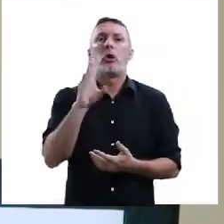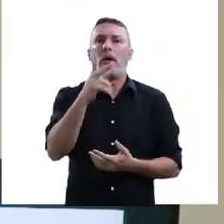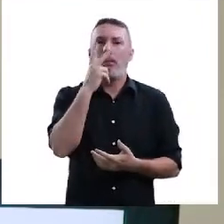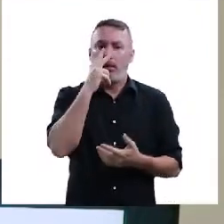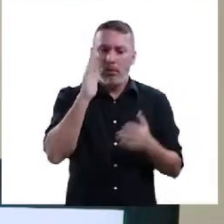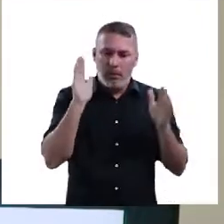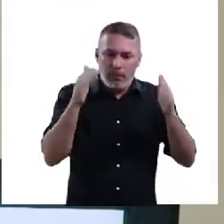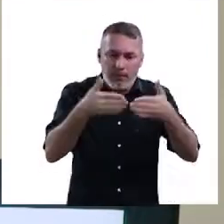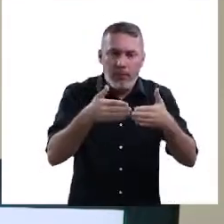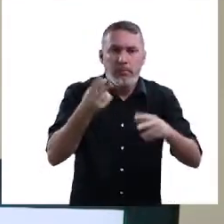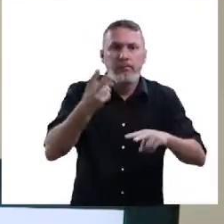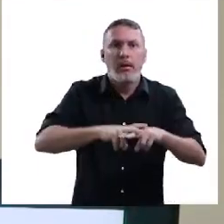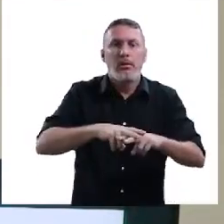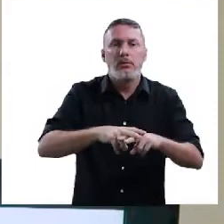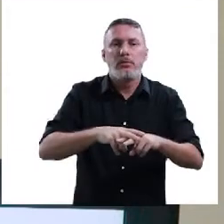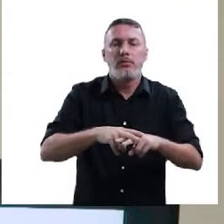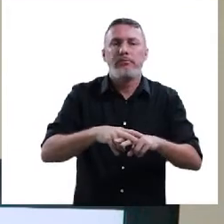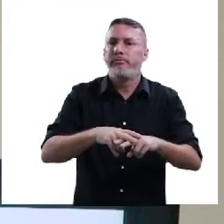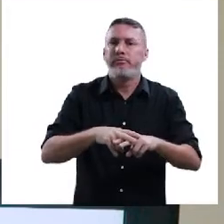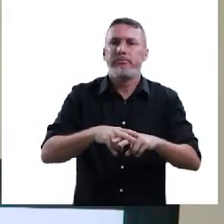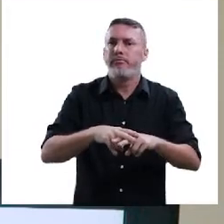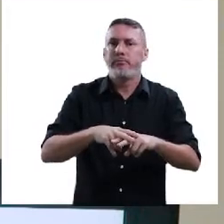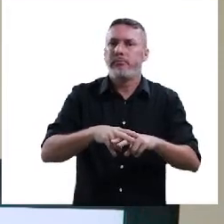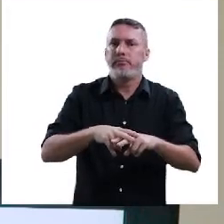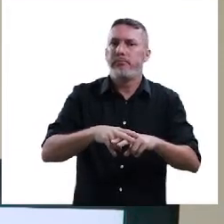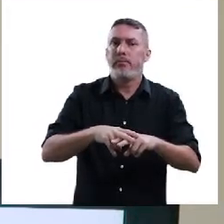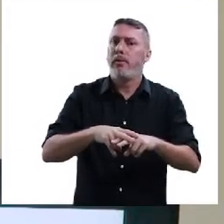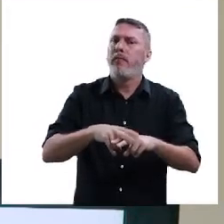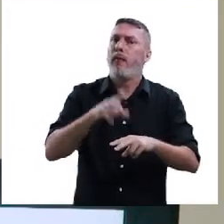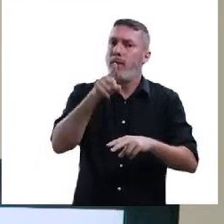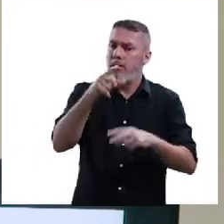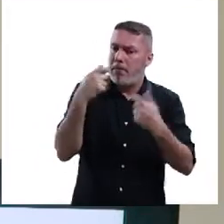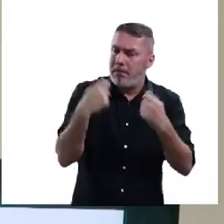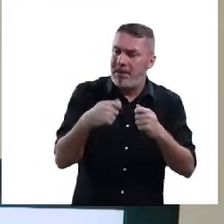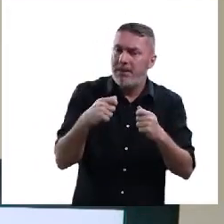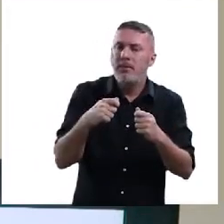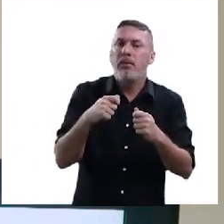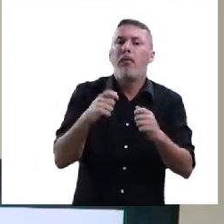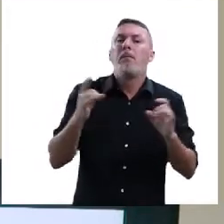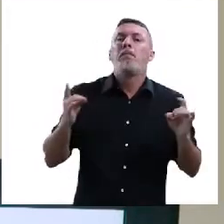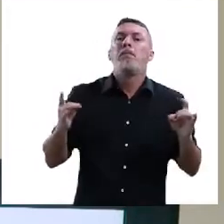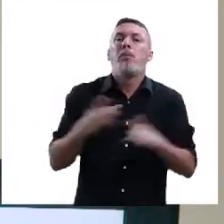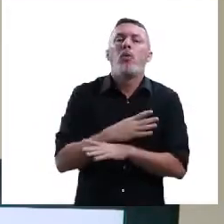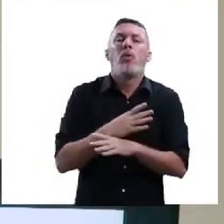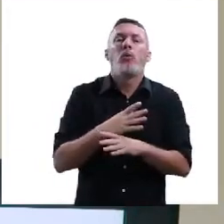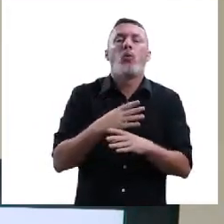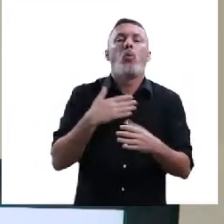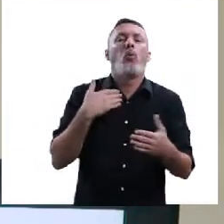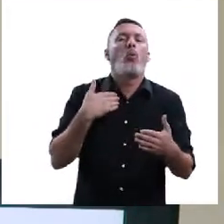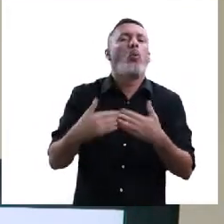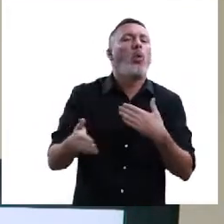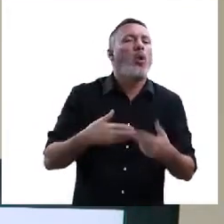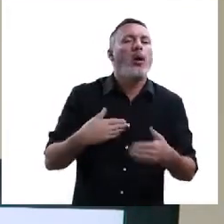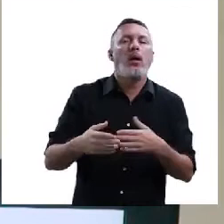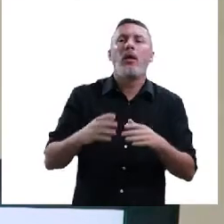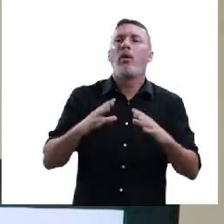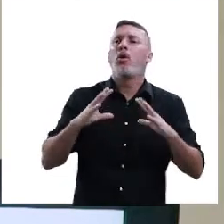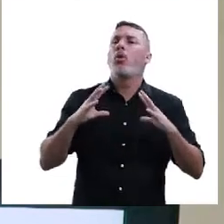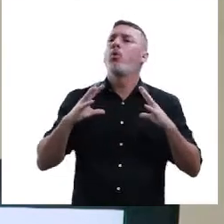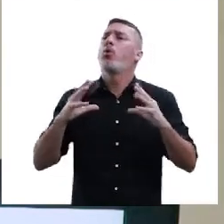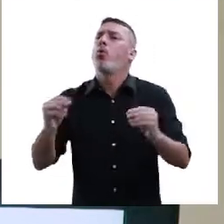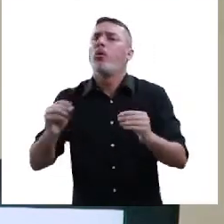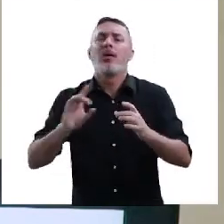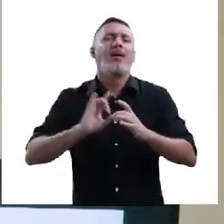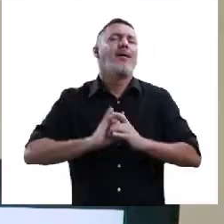Você vai estar preparado apenas para um tema. E o aluno, ele precisa estar preparado para todo e qualquer